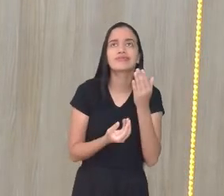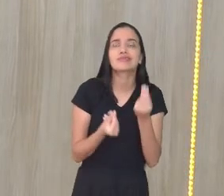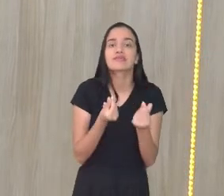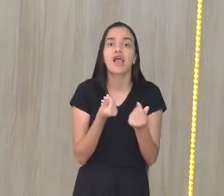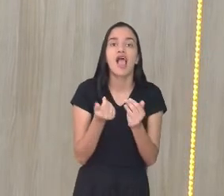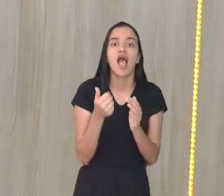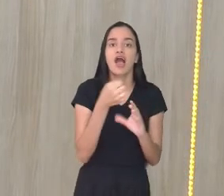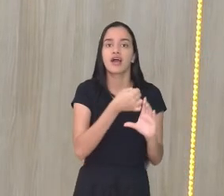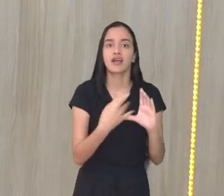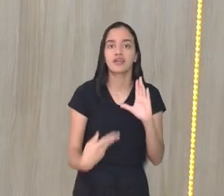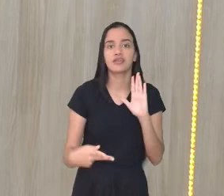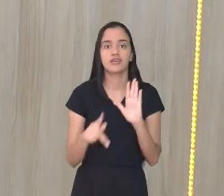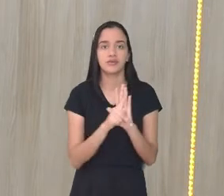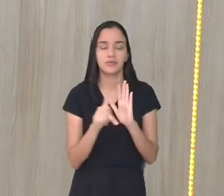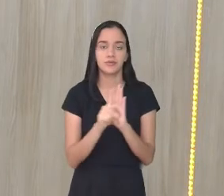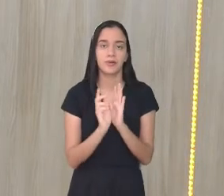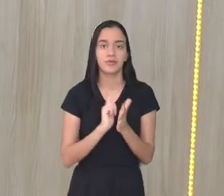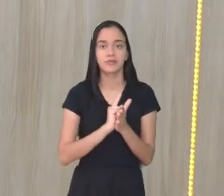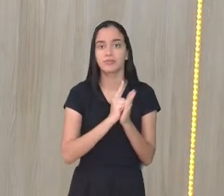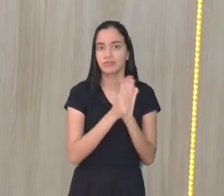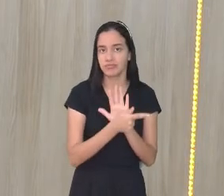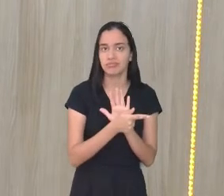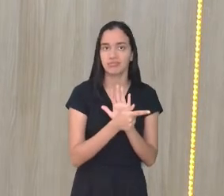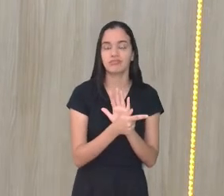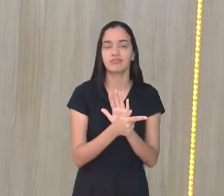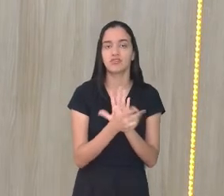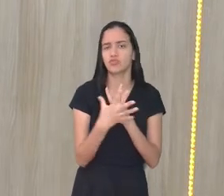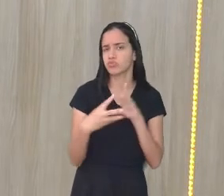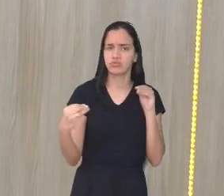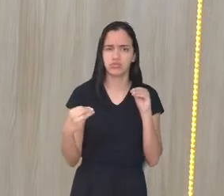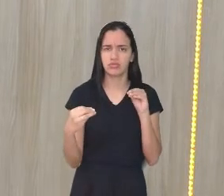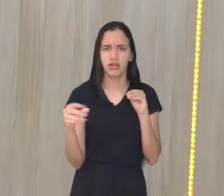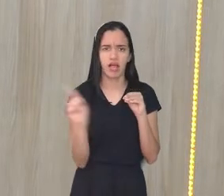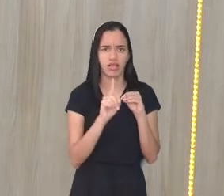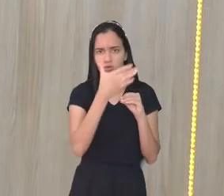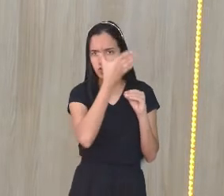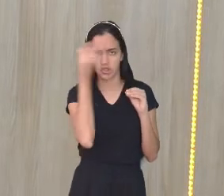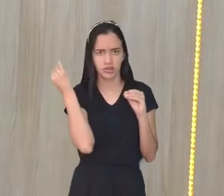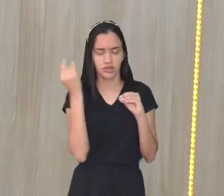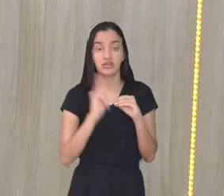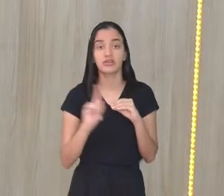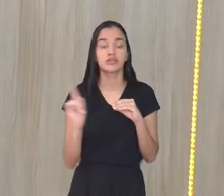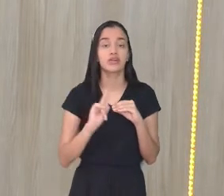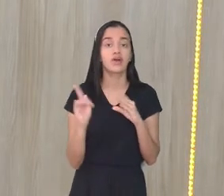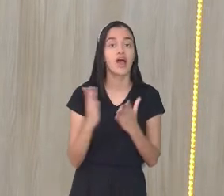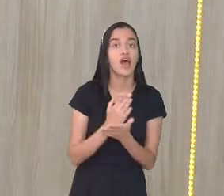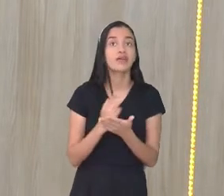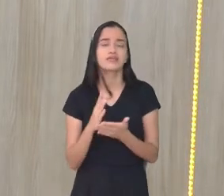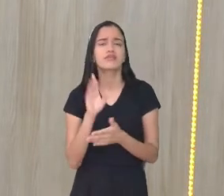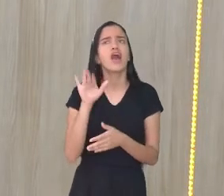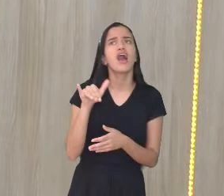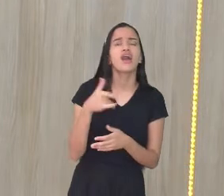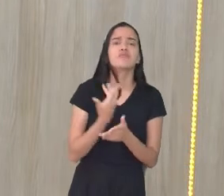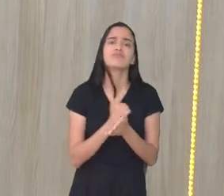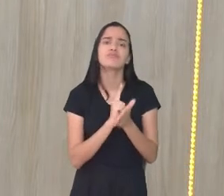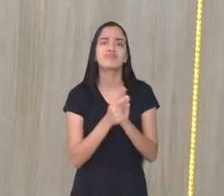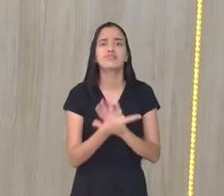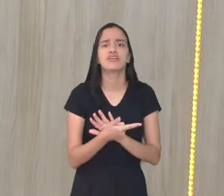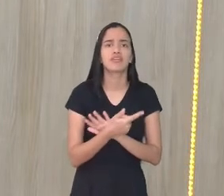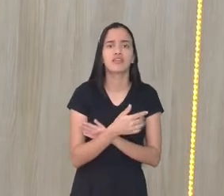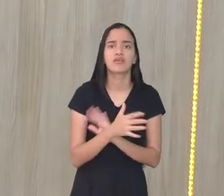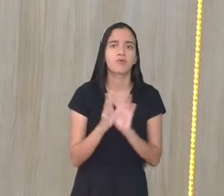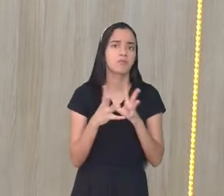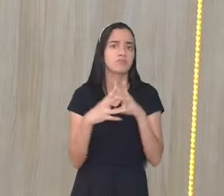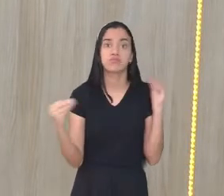característica. Então, os gêneros, eles não sumiram, não foram esquecidos. Às vezes, dizemos, ah, esse gênero morreu, não